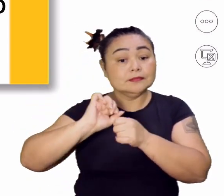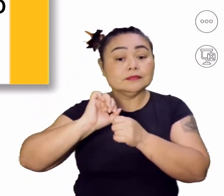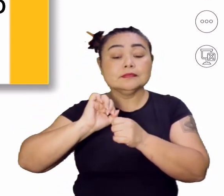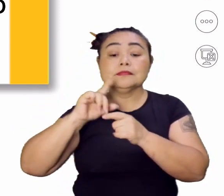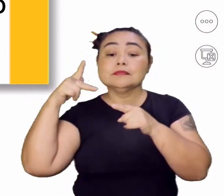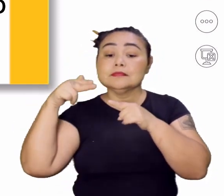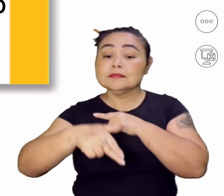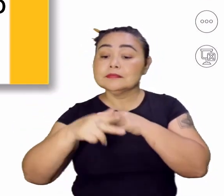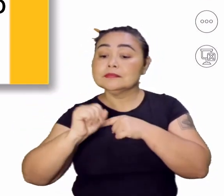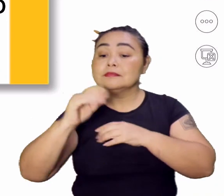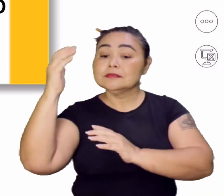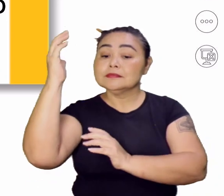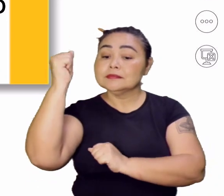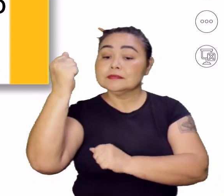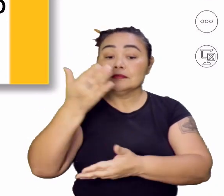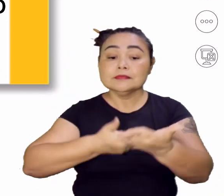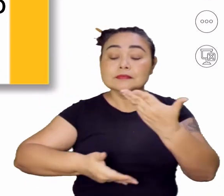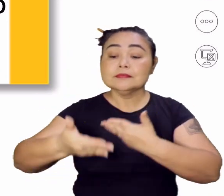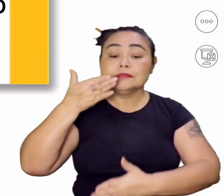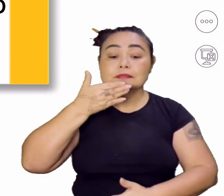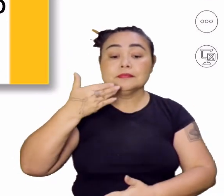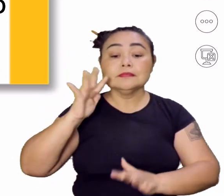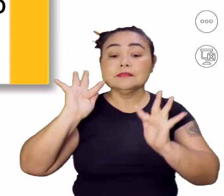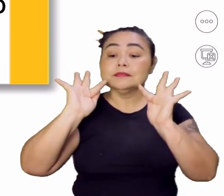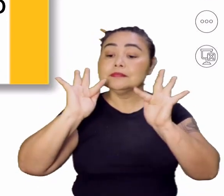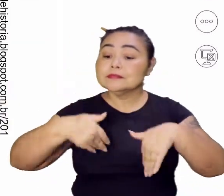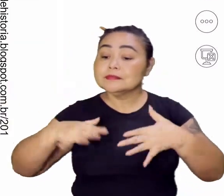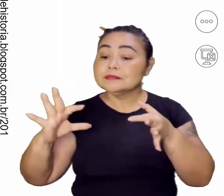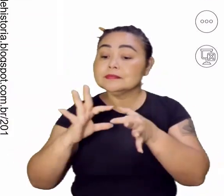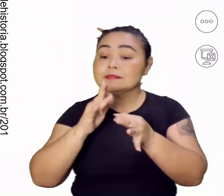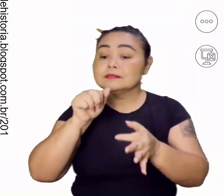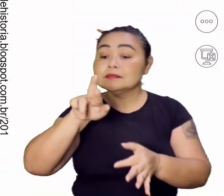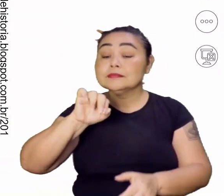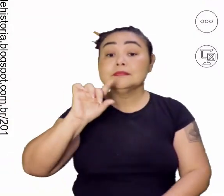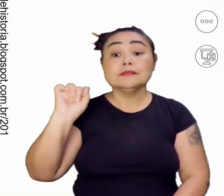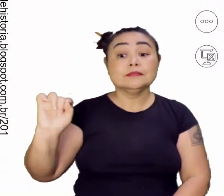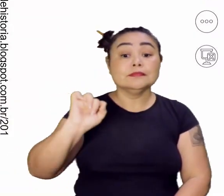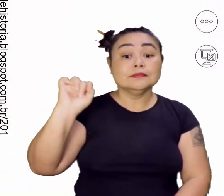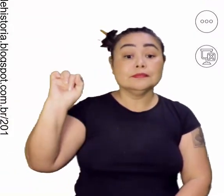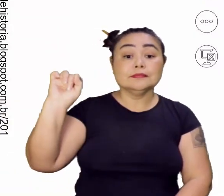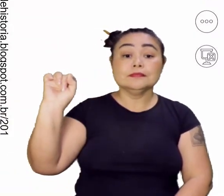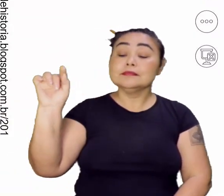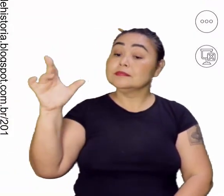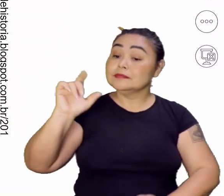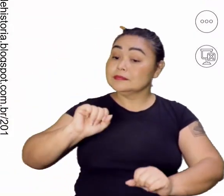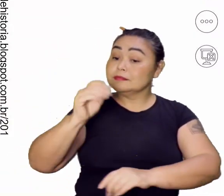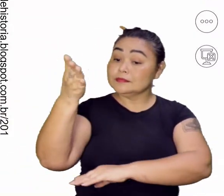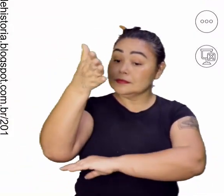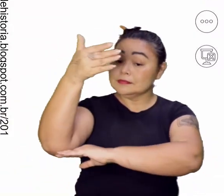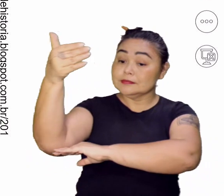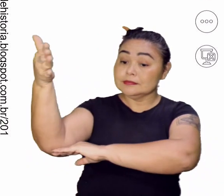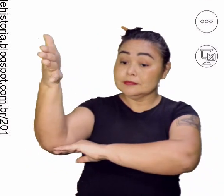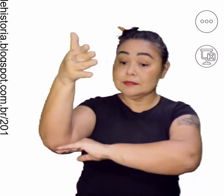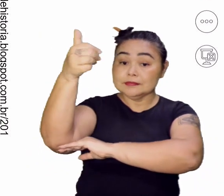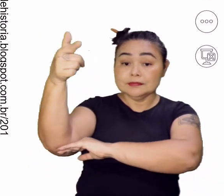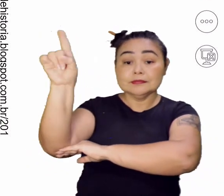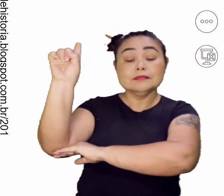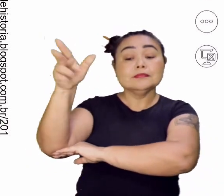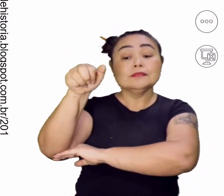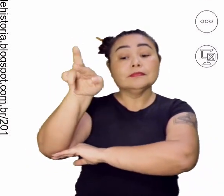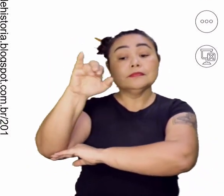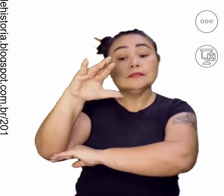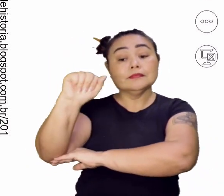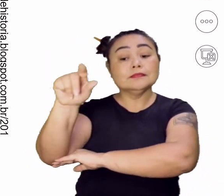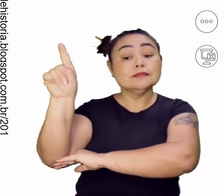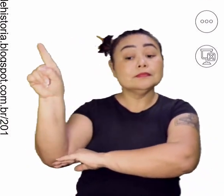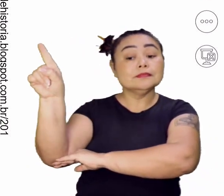açúcar, o fim da União Ibérica. E o que é isso? Olha aí a bandeira da União Ibérica. A bandeira da União Ibérica.